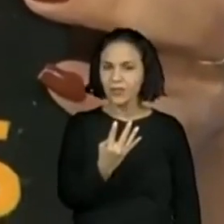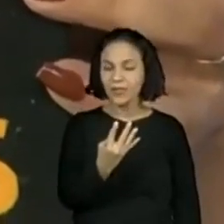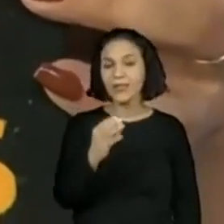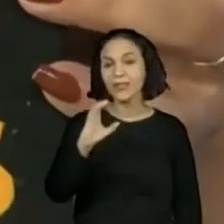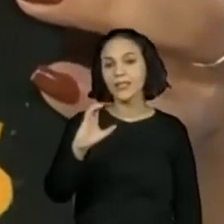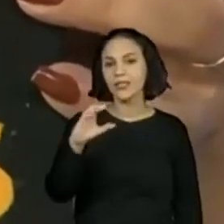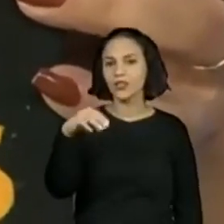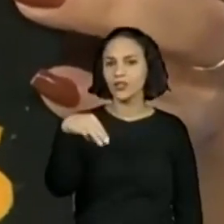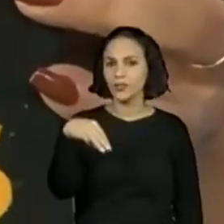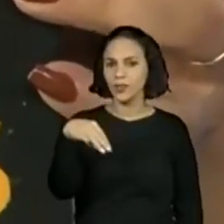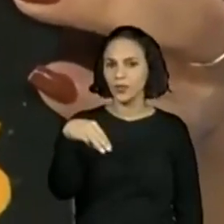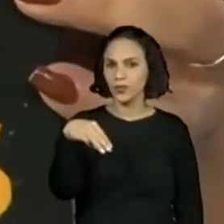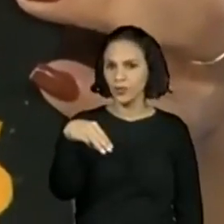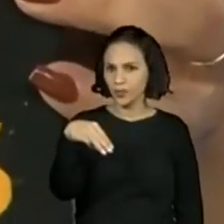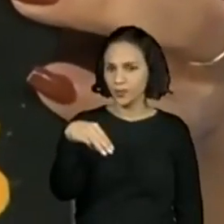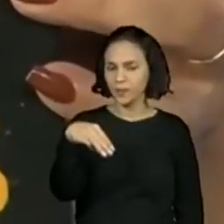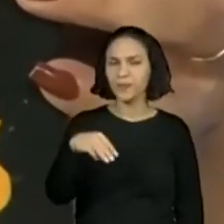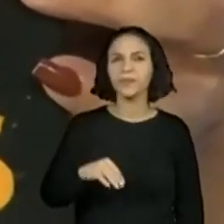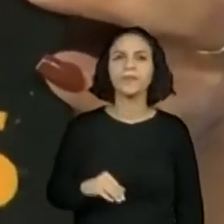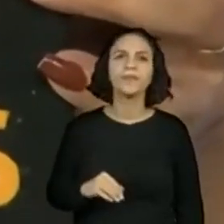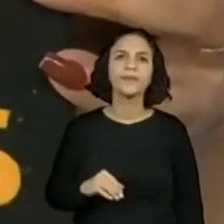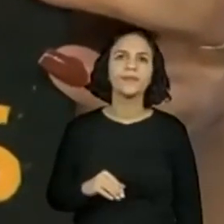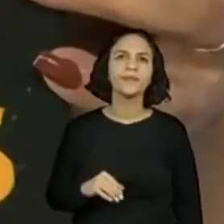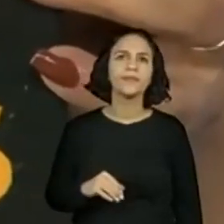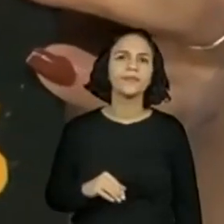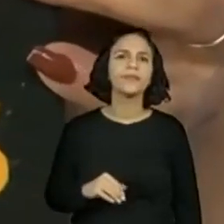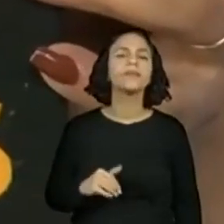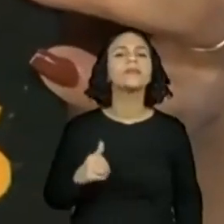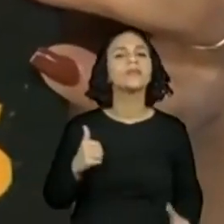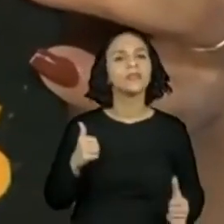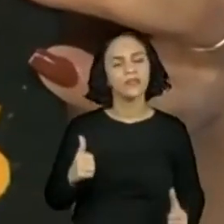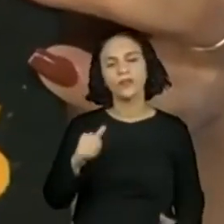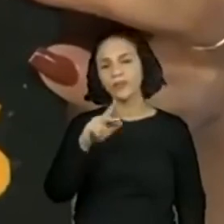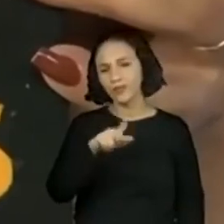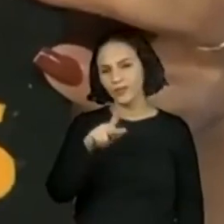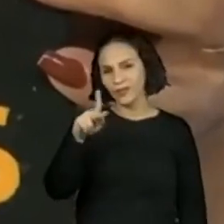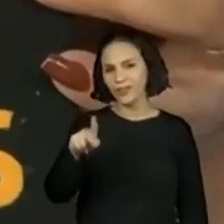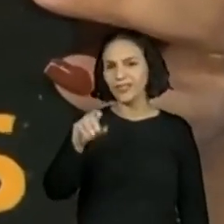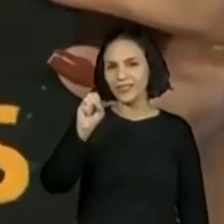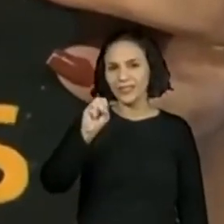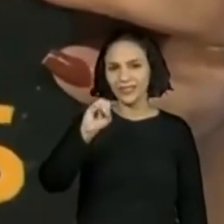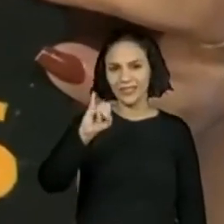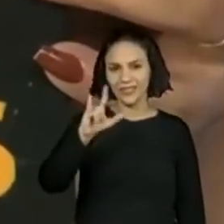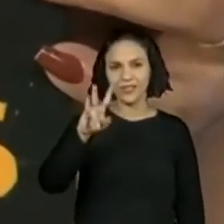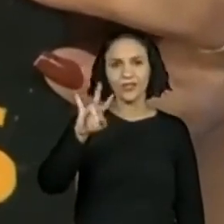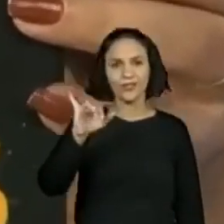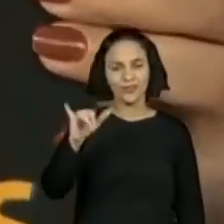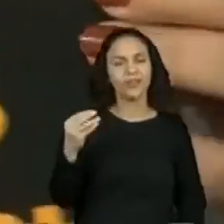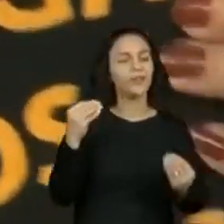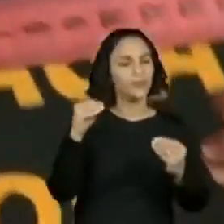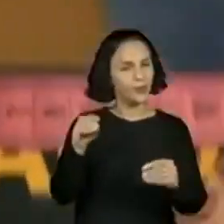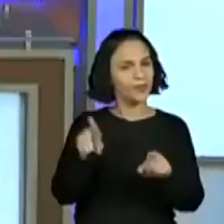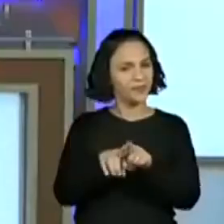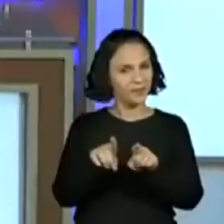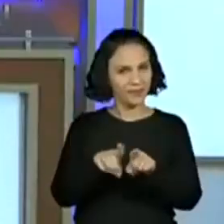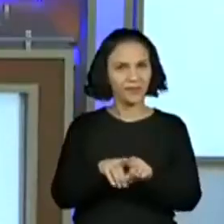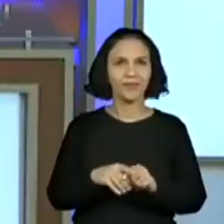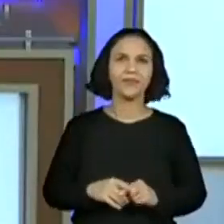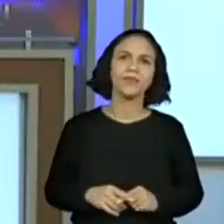14 centímetros, certo? Isso, a professora Silvia já colocou aqui para nós. Eu tenho 14,